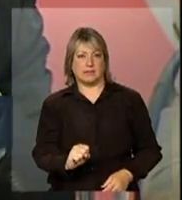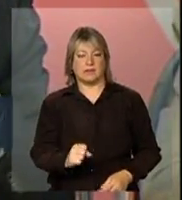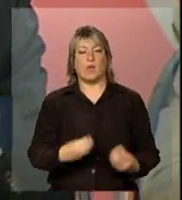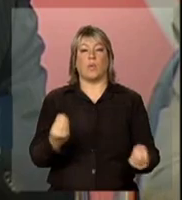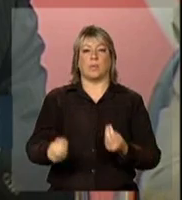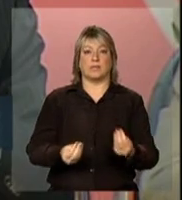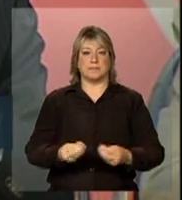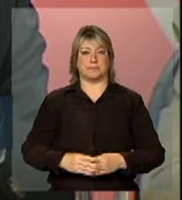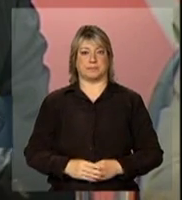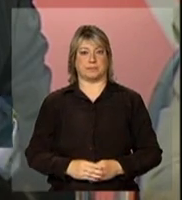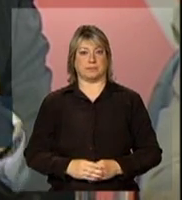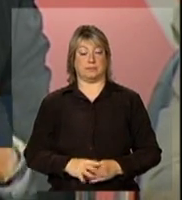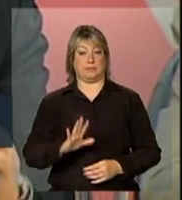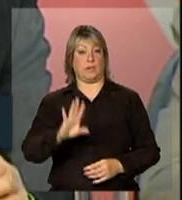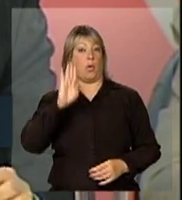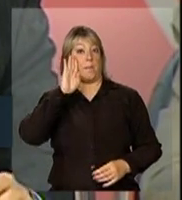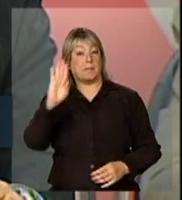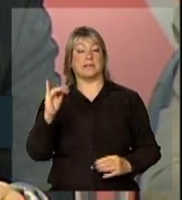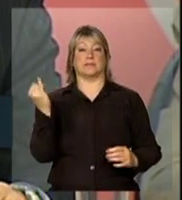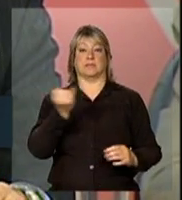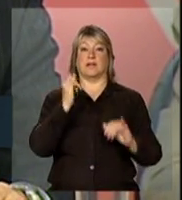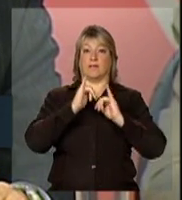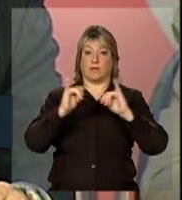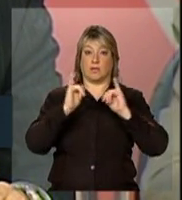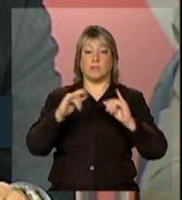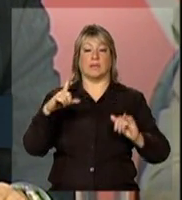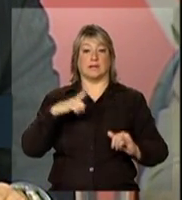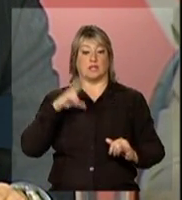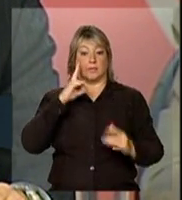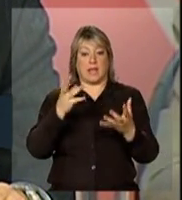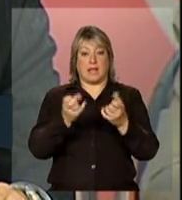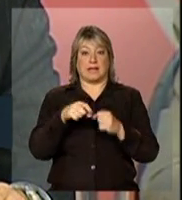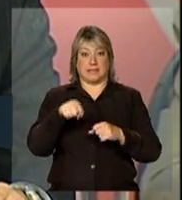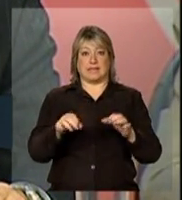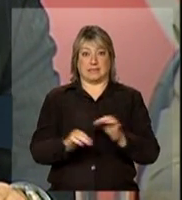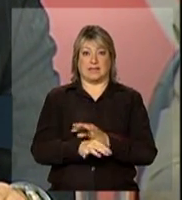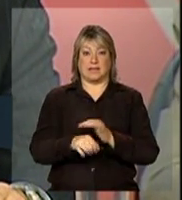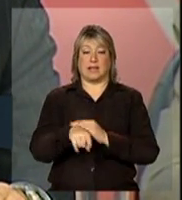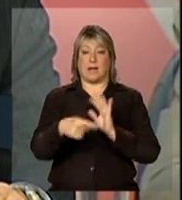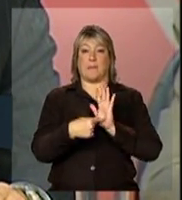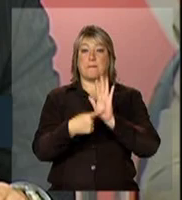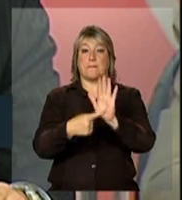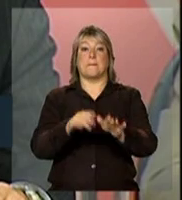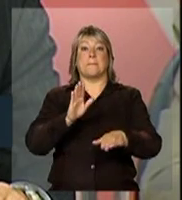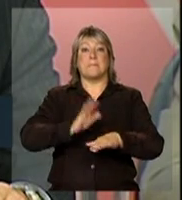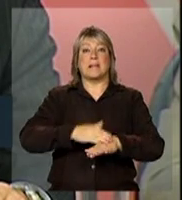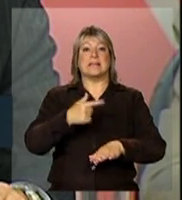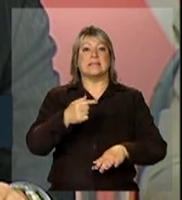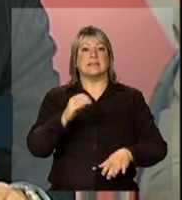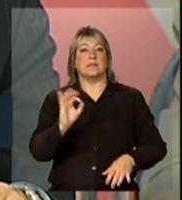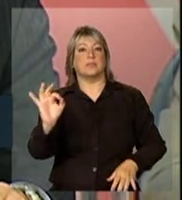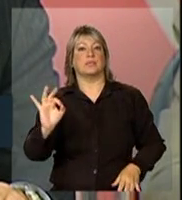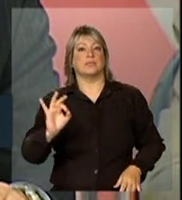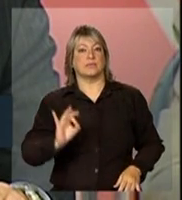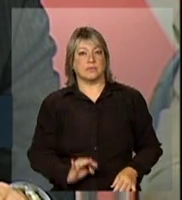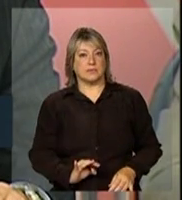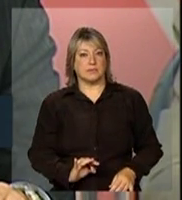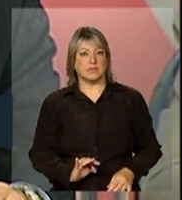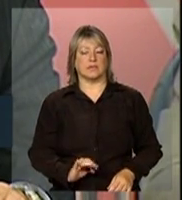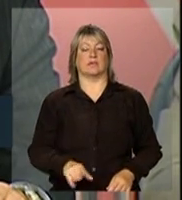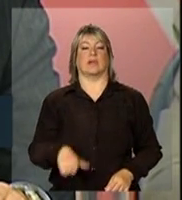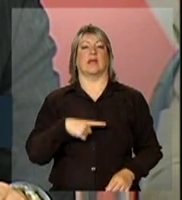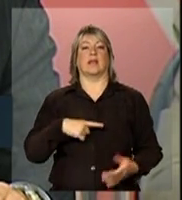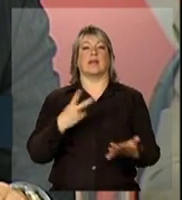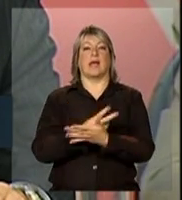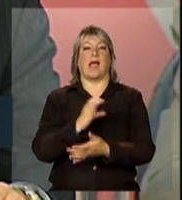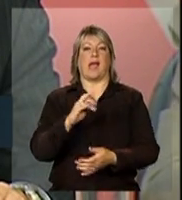O principal dado que mostra a adesão ao tratamento é esse que mostra que mais de 70% tem a carga viral indetectável